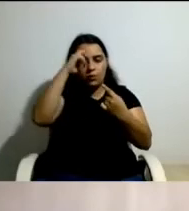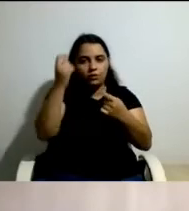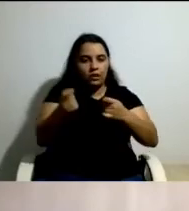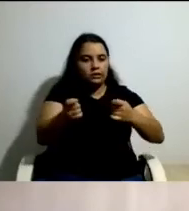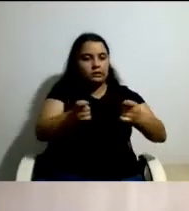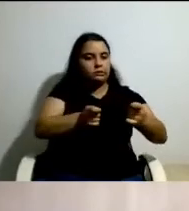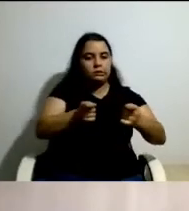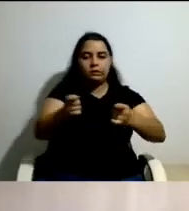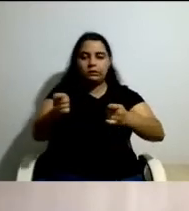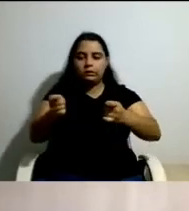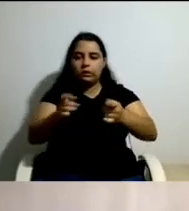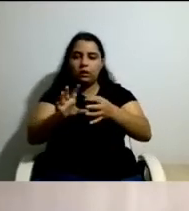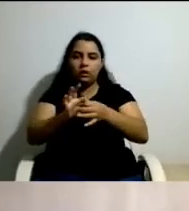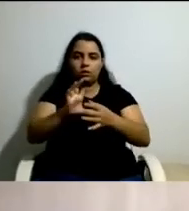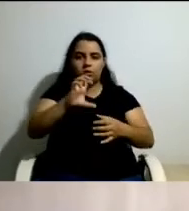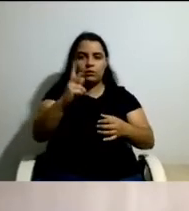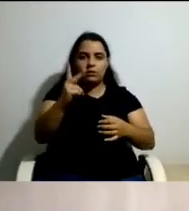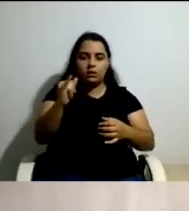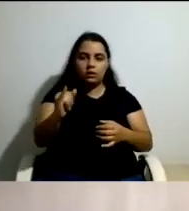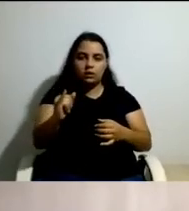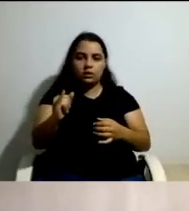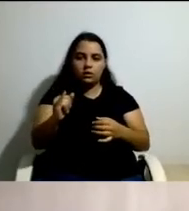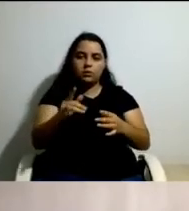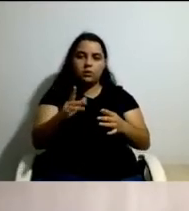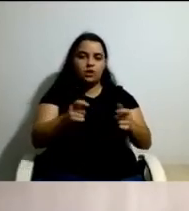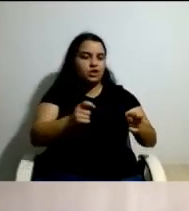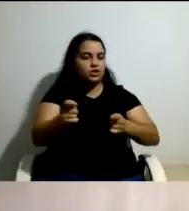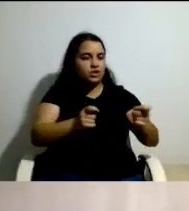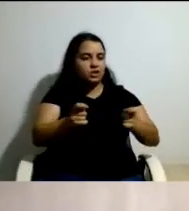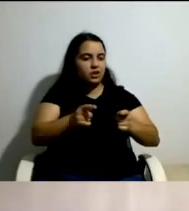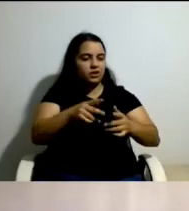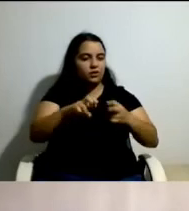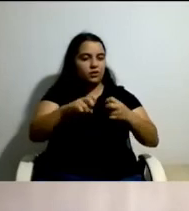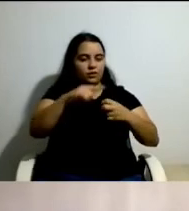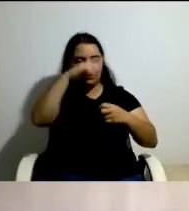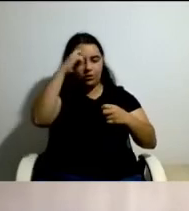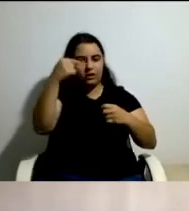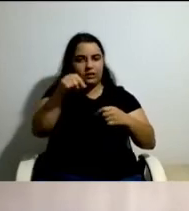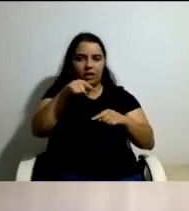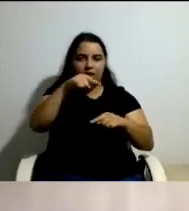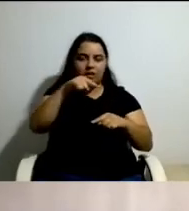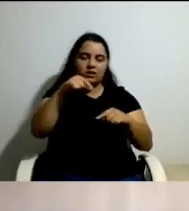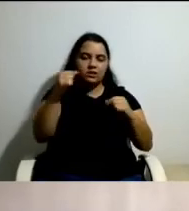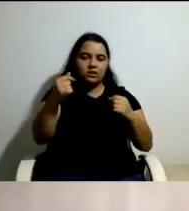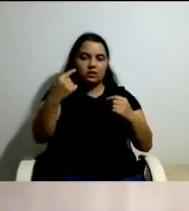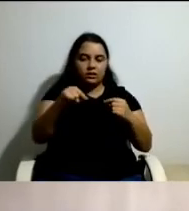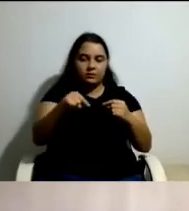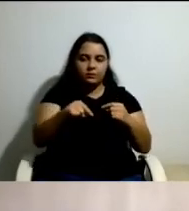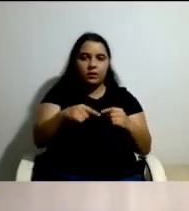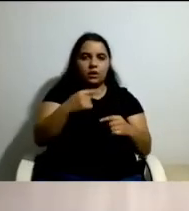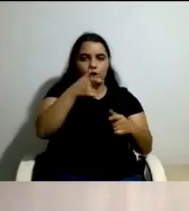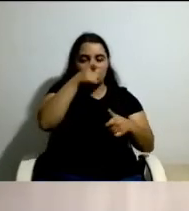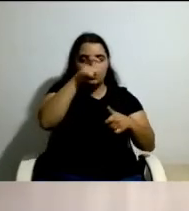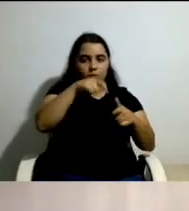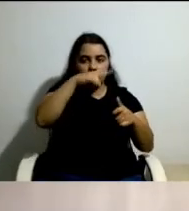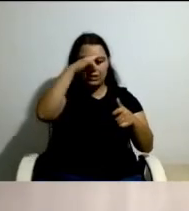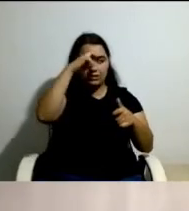do CDI destas dificuldades. As utilizadoras terão alguma resistência em assumir